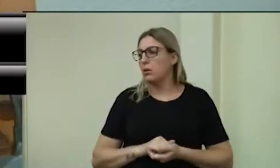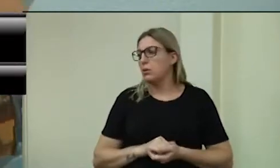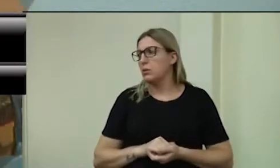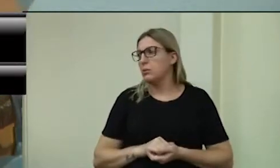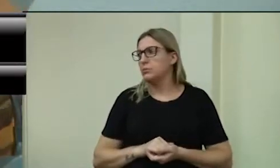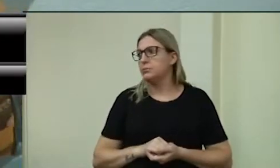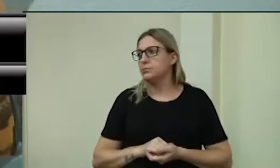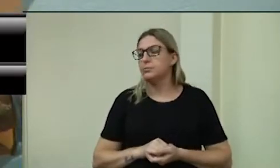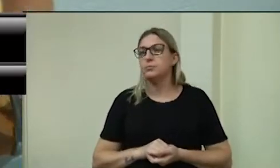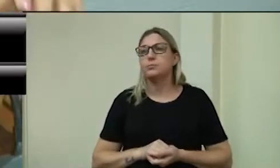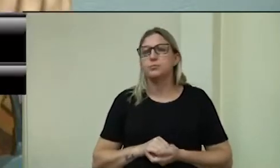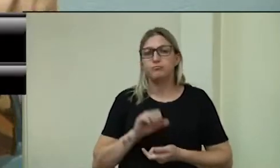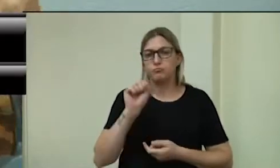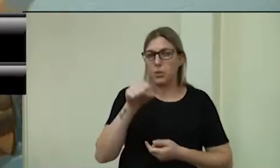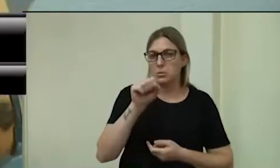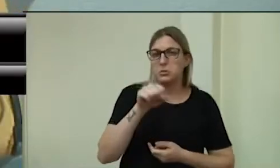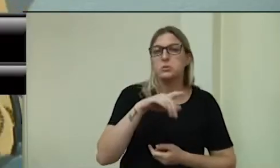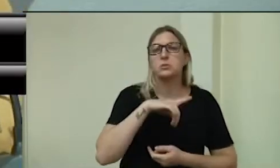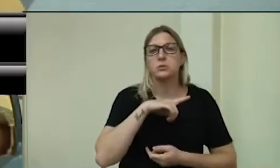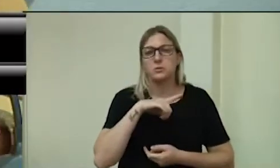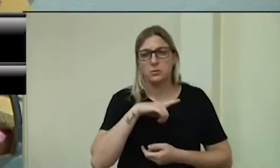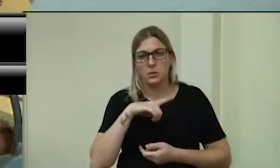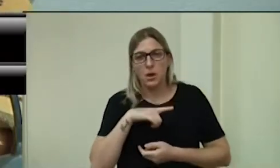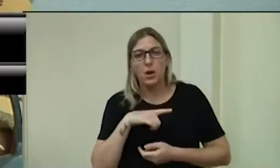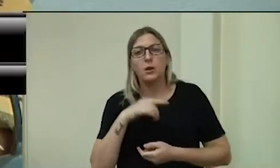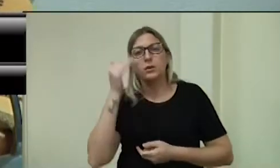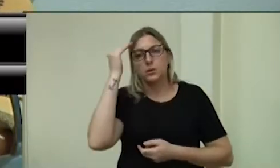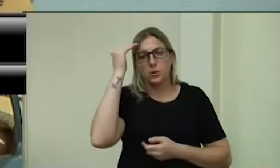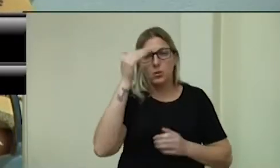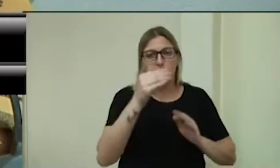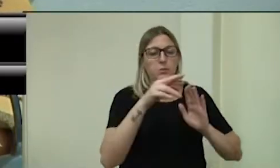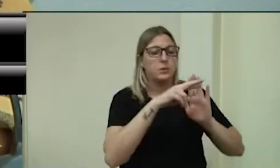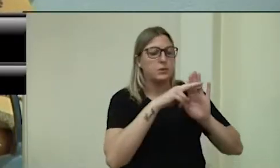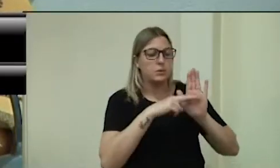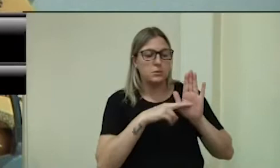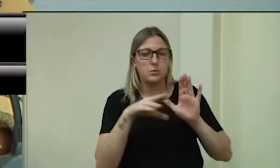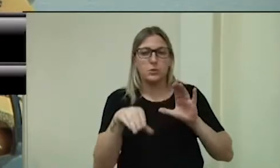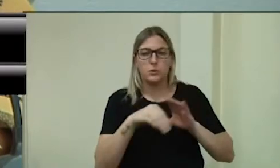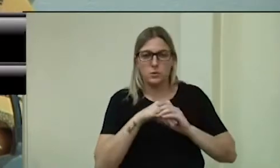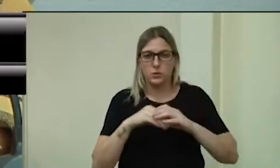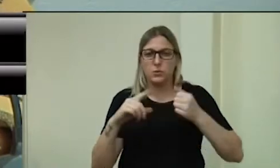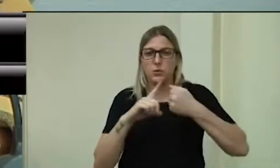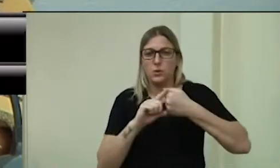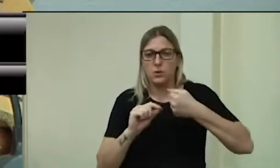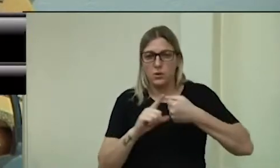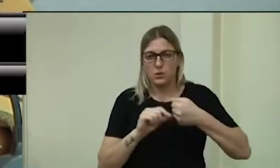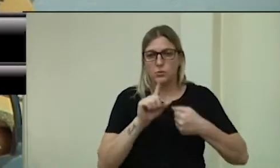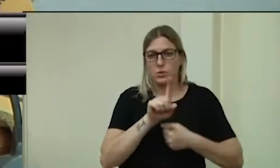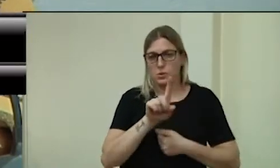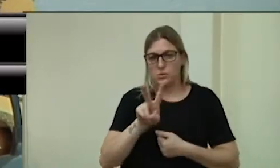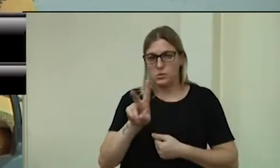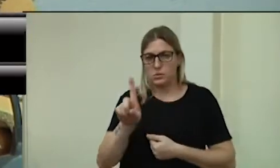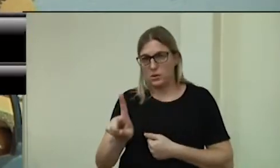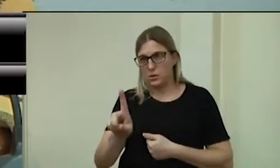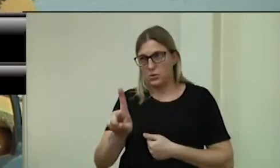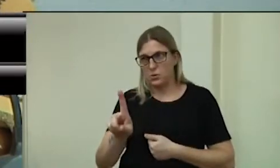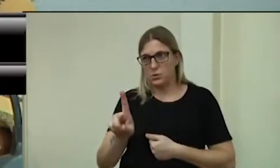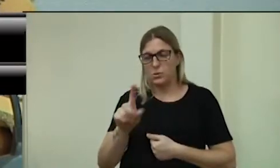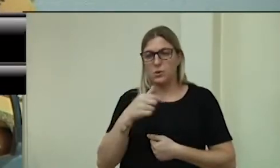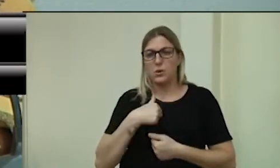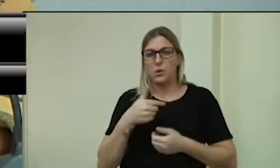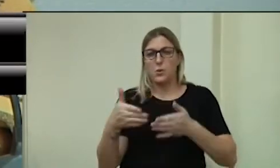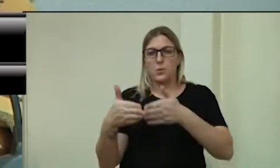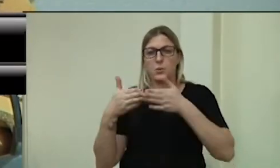Perfeito, vamos abrir, então. Então, conforme o regimento interno, o artigo 121, eu